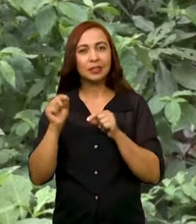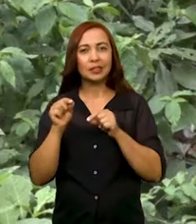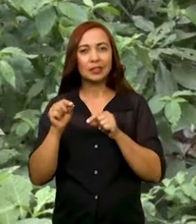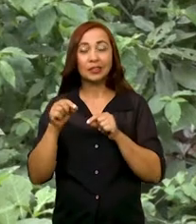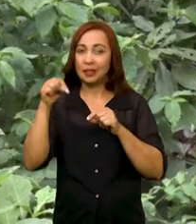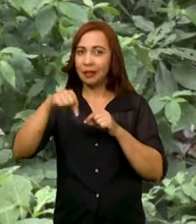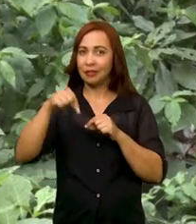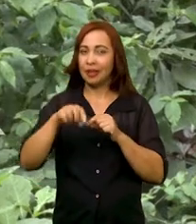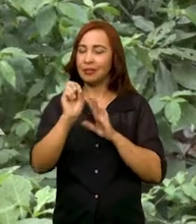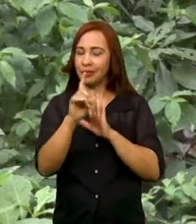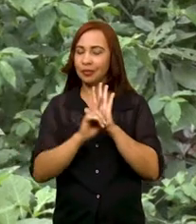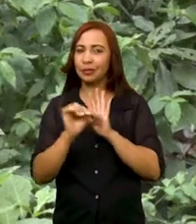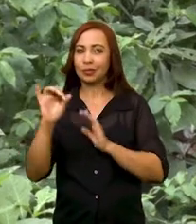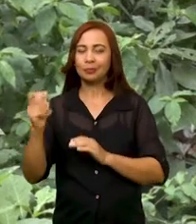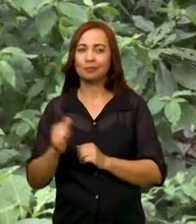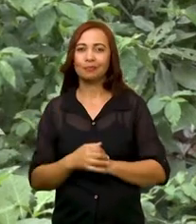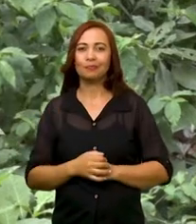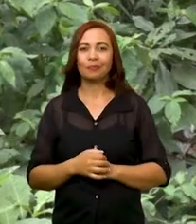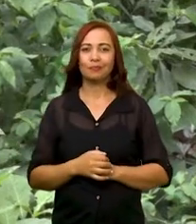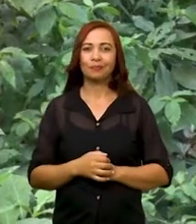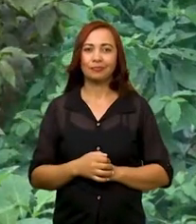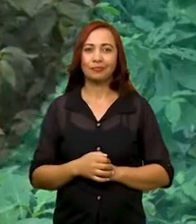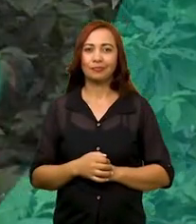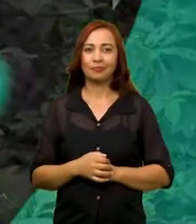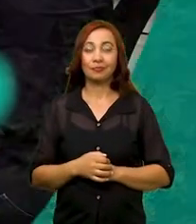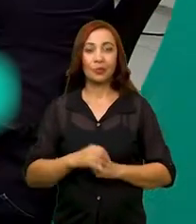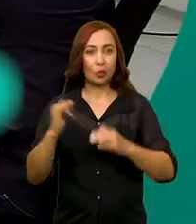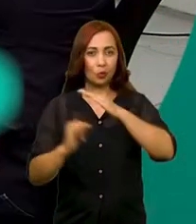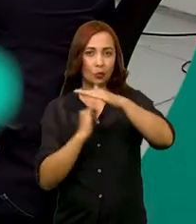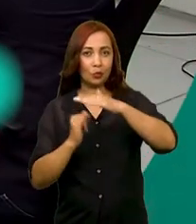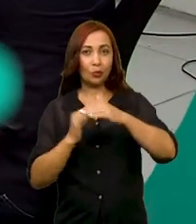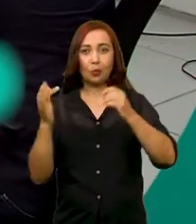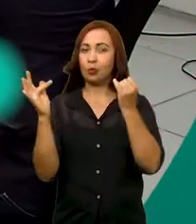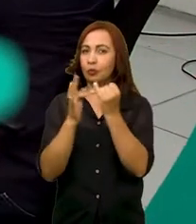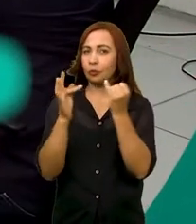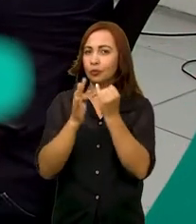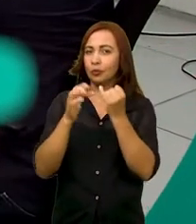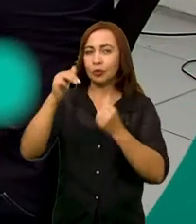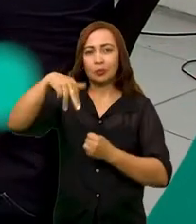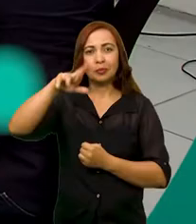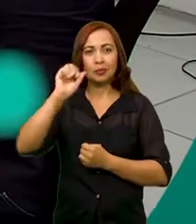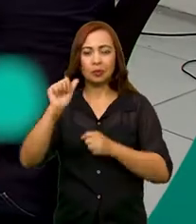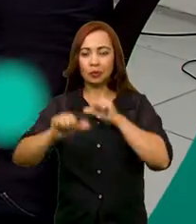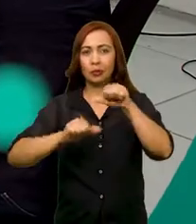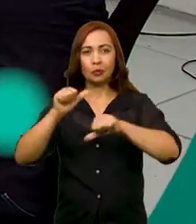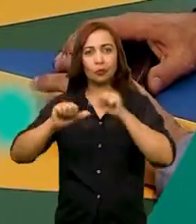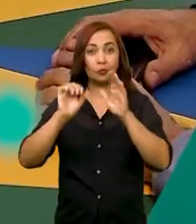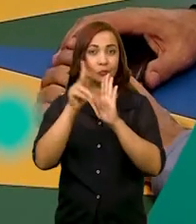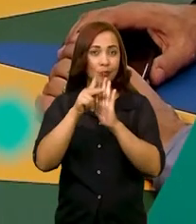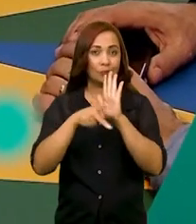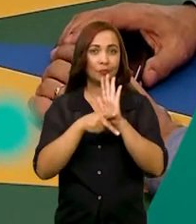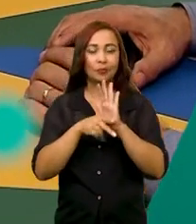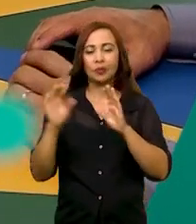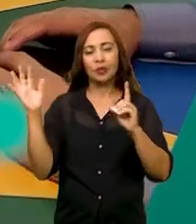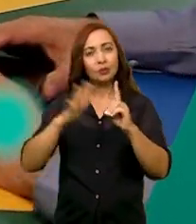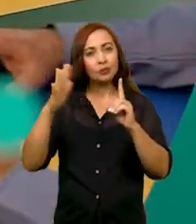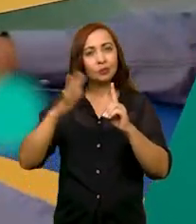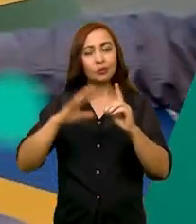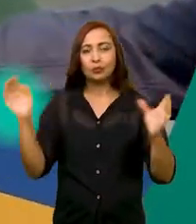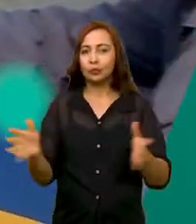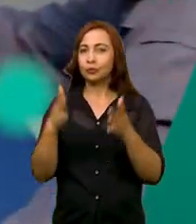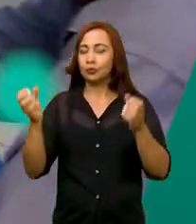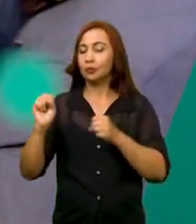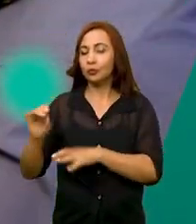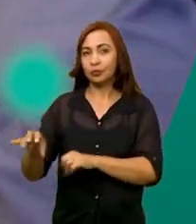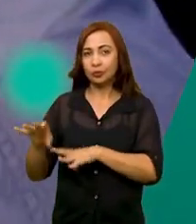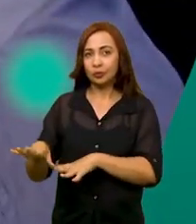agora os destaques da edição de hoje. Instituto Federal do Maranhão desenvolve projeto que incentiva inovação